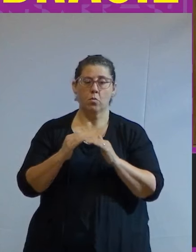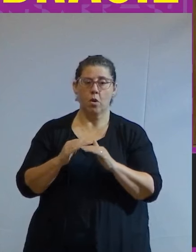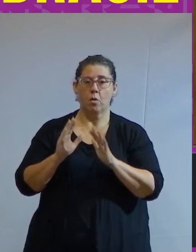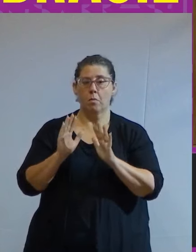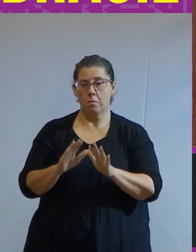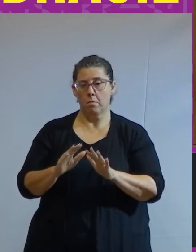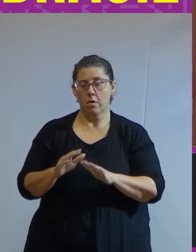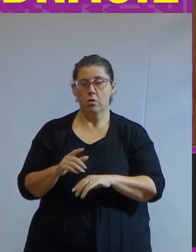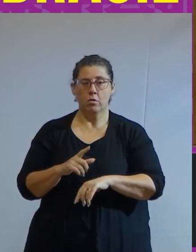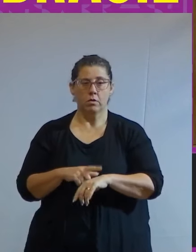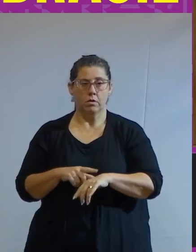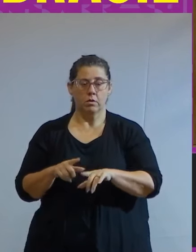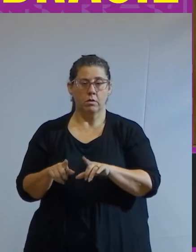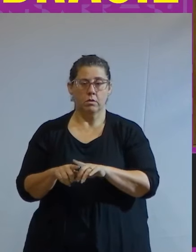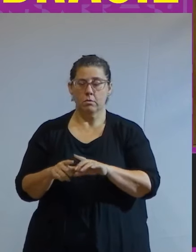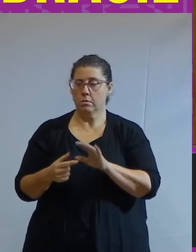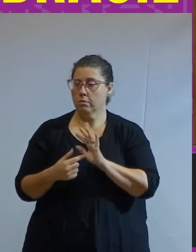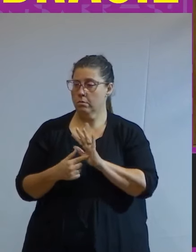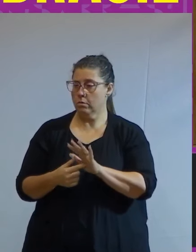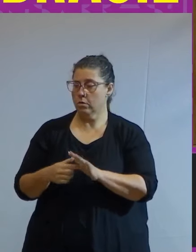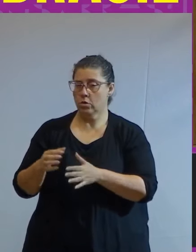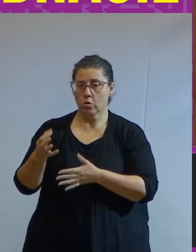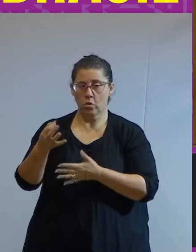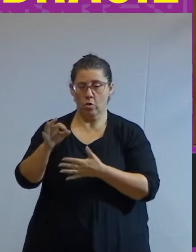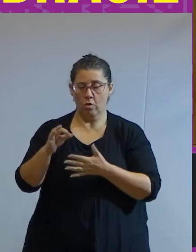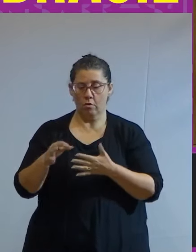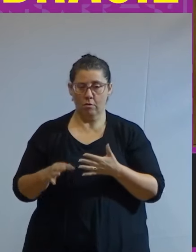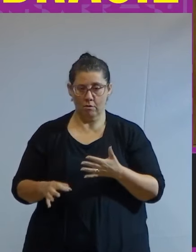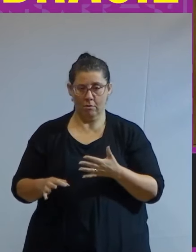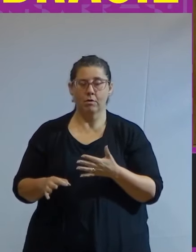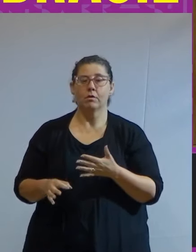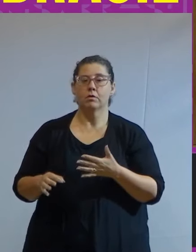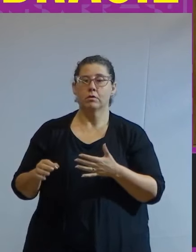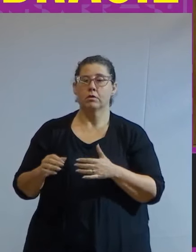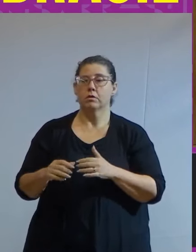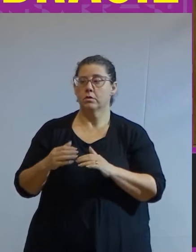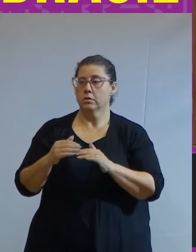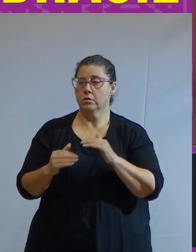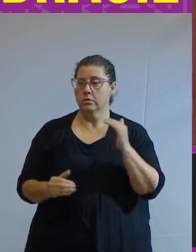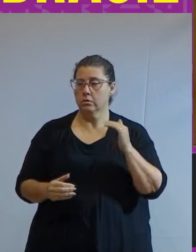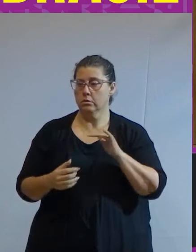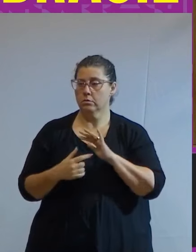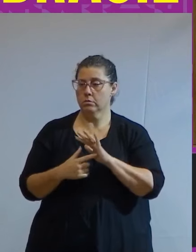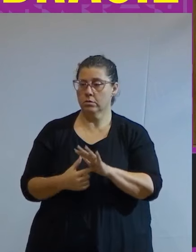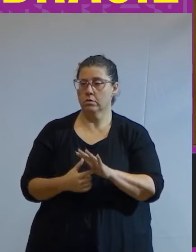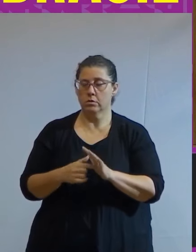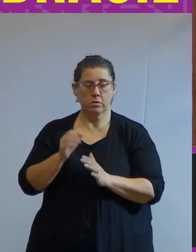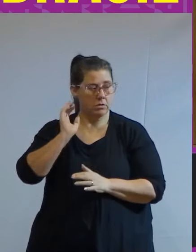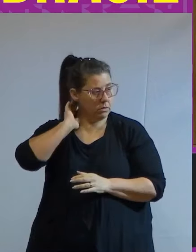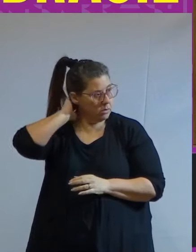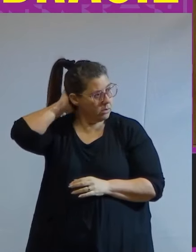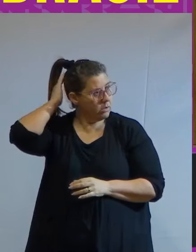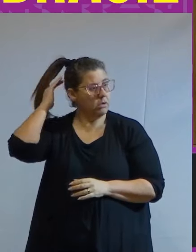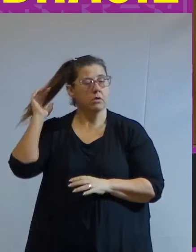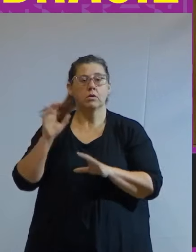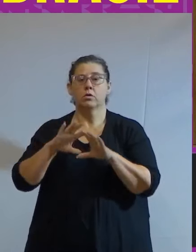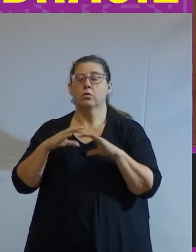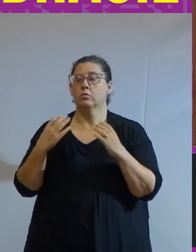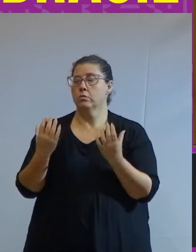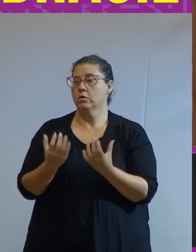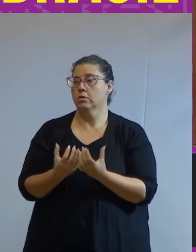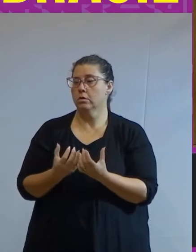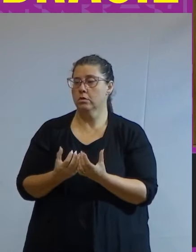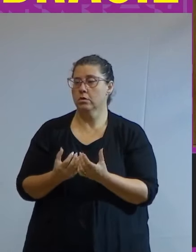como tendo também a tarefa de corrigir as desigualdades aparecendo por isso como comunidade econômica